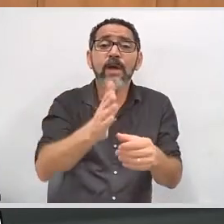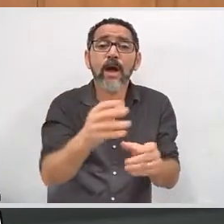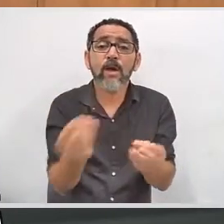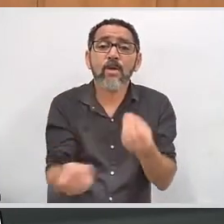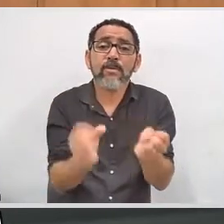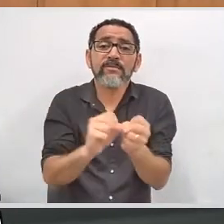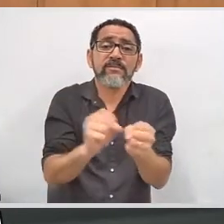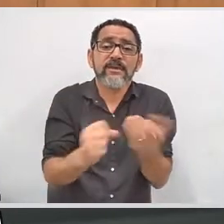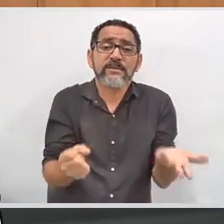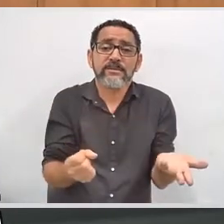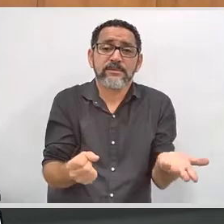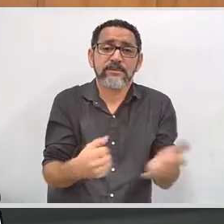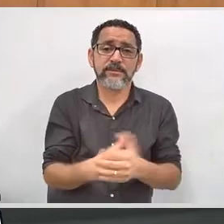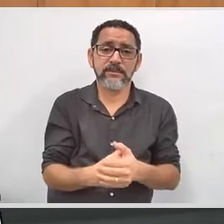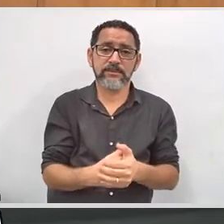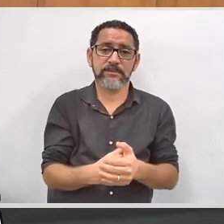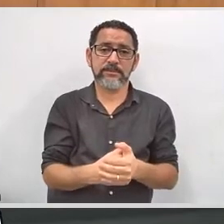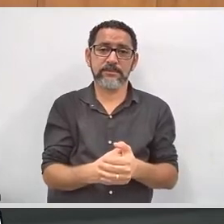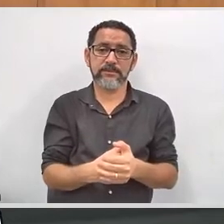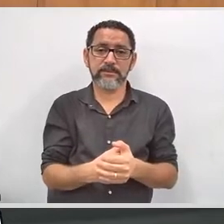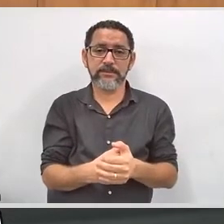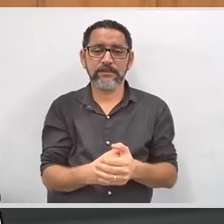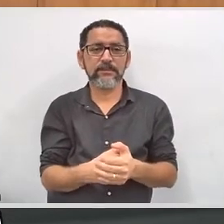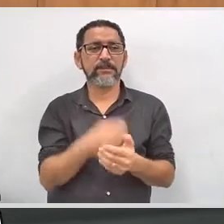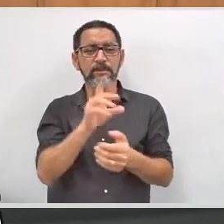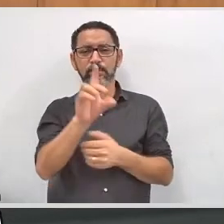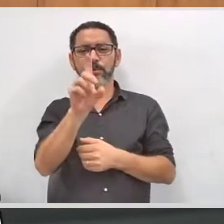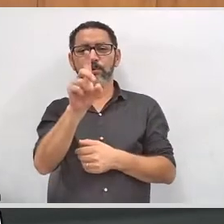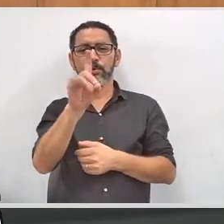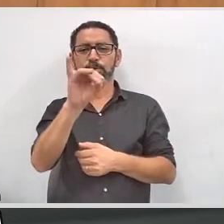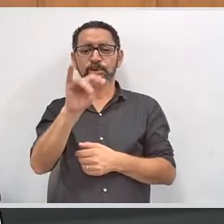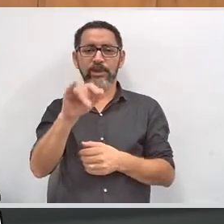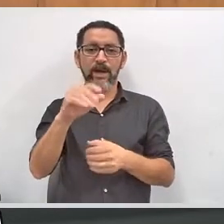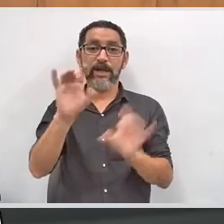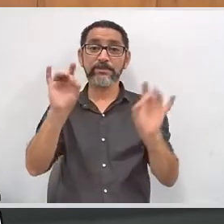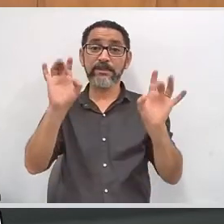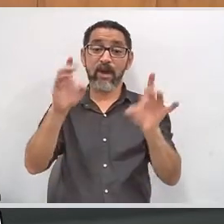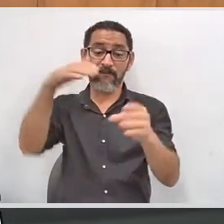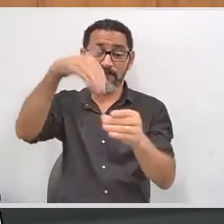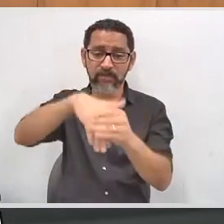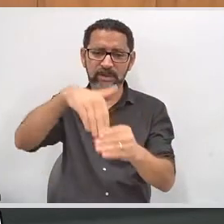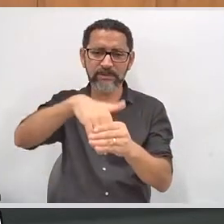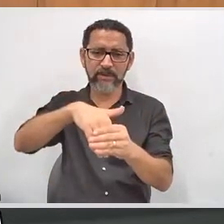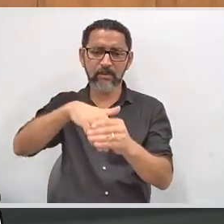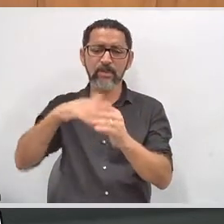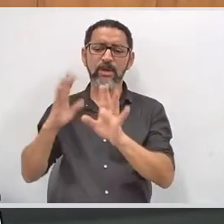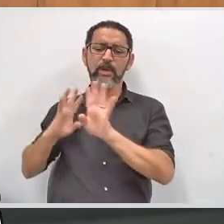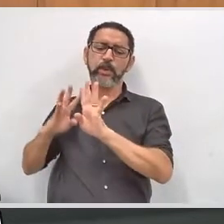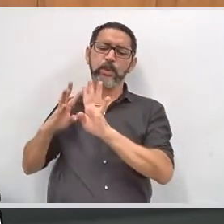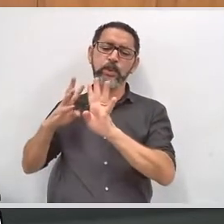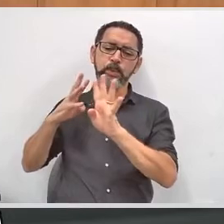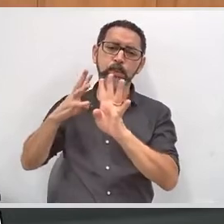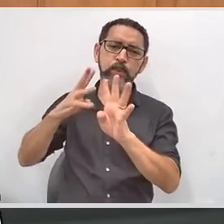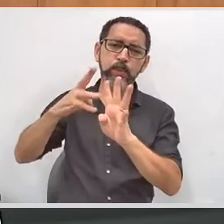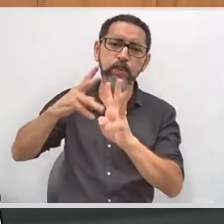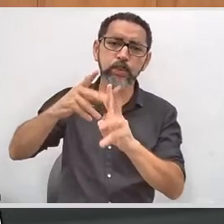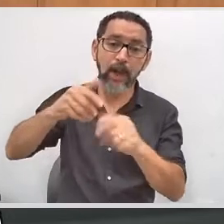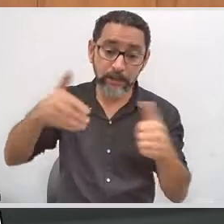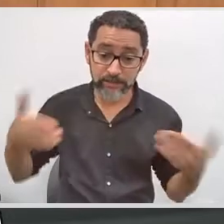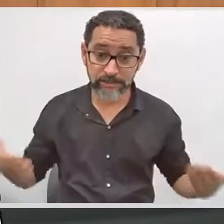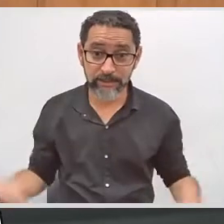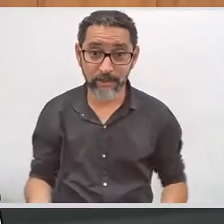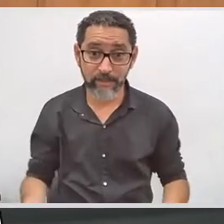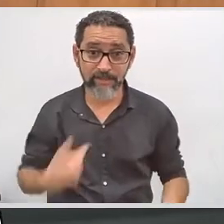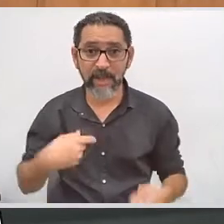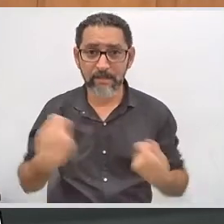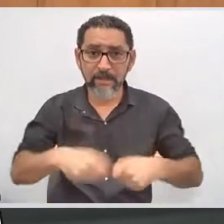deverão preencher também no dia esse instrumento aí? Obrigado pela pergunta, doutor Jarbas. dizer assim, é importante destacar o seguinte,